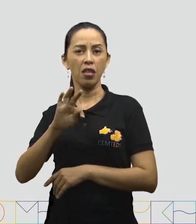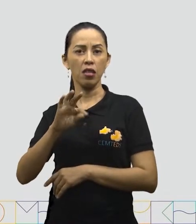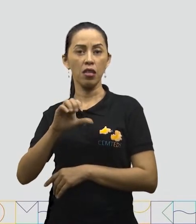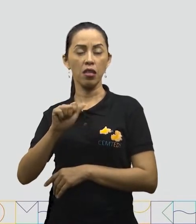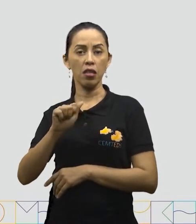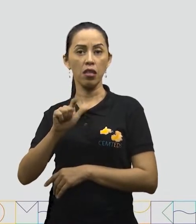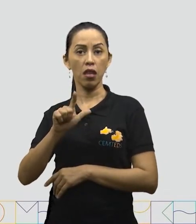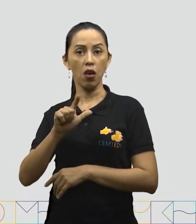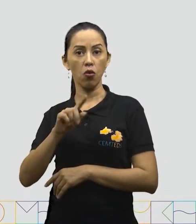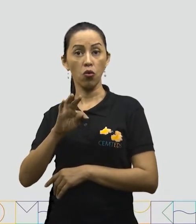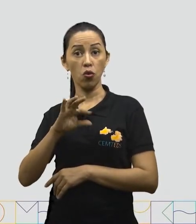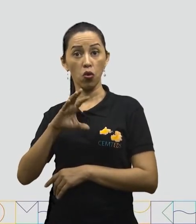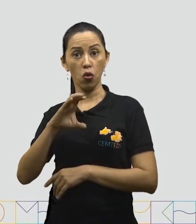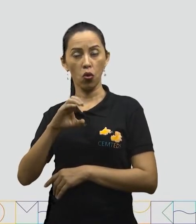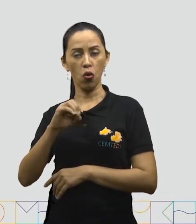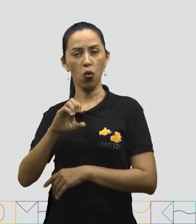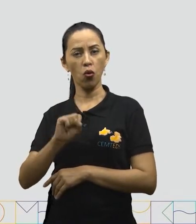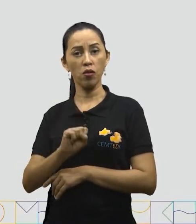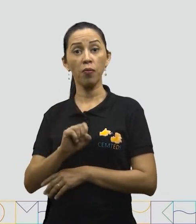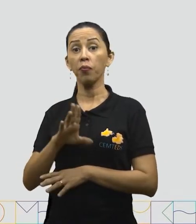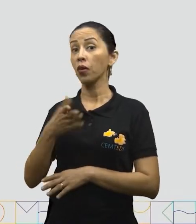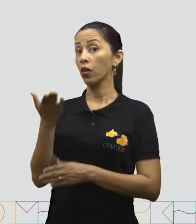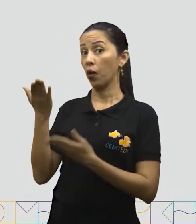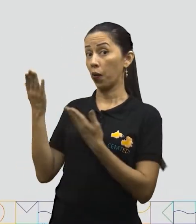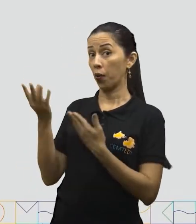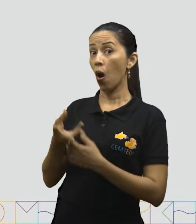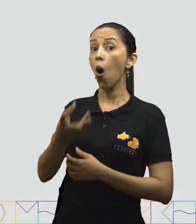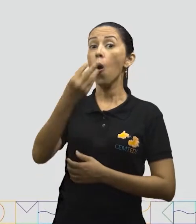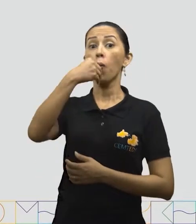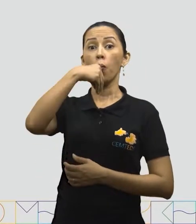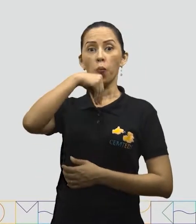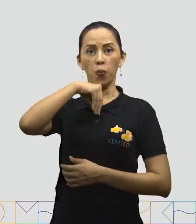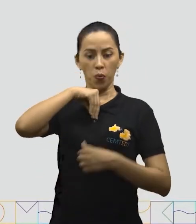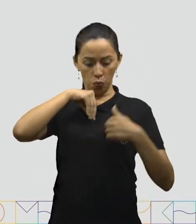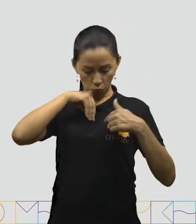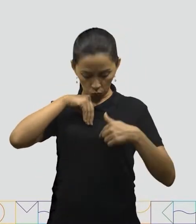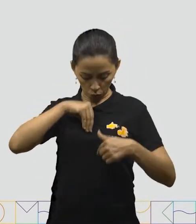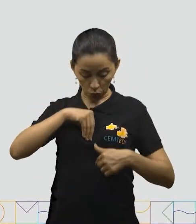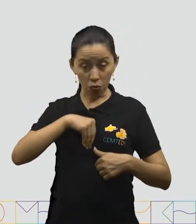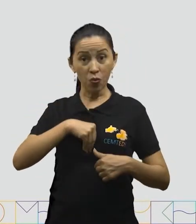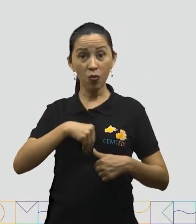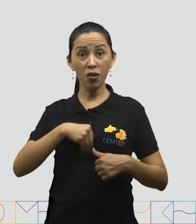seguida, pelo esôfago, para finalmente chegar ao estômago.